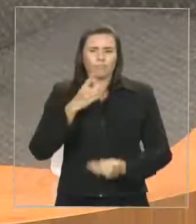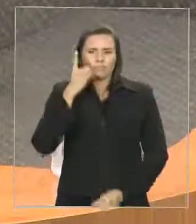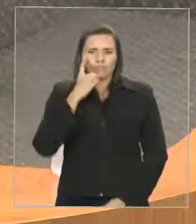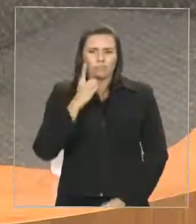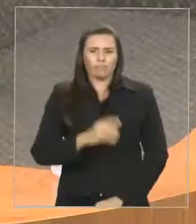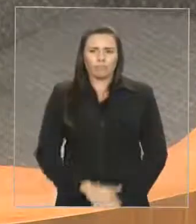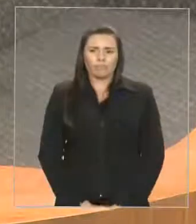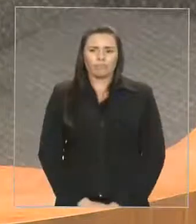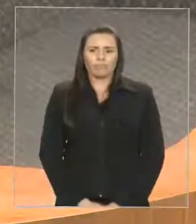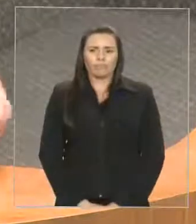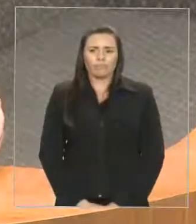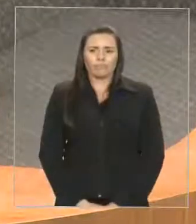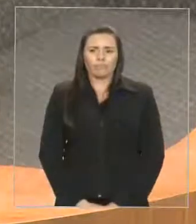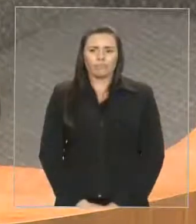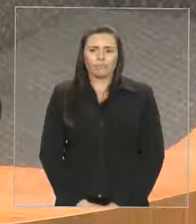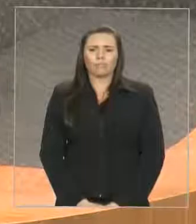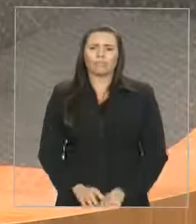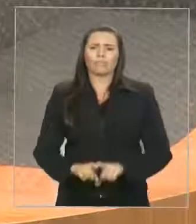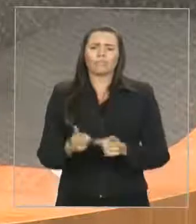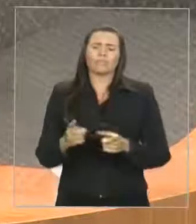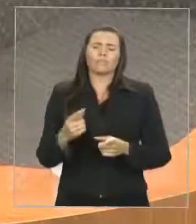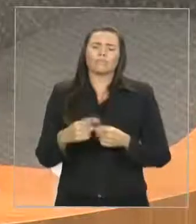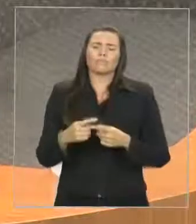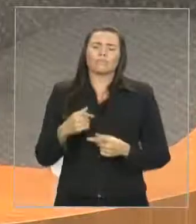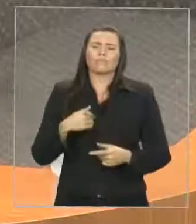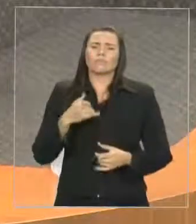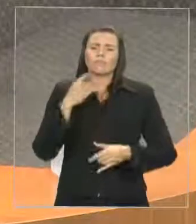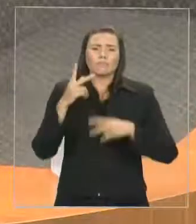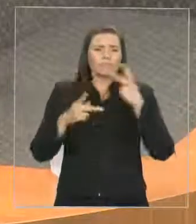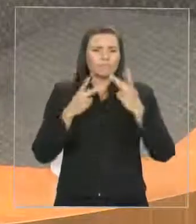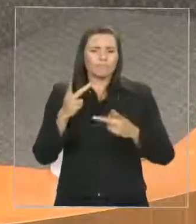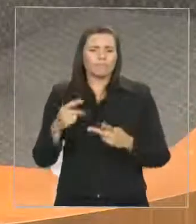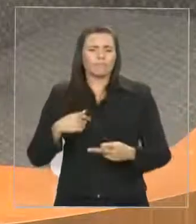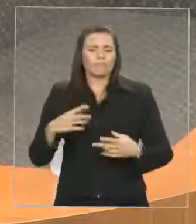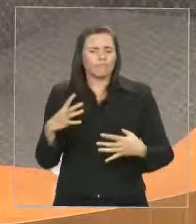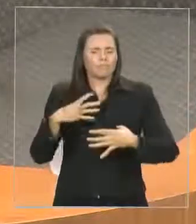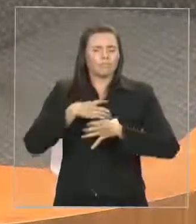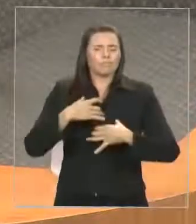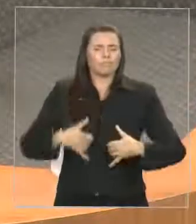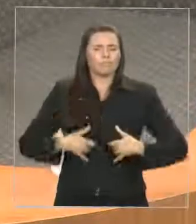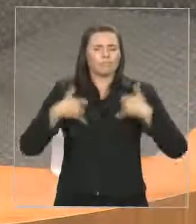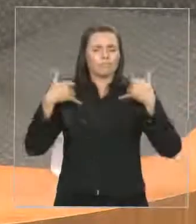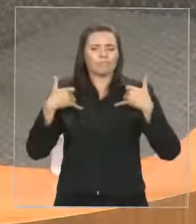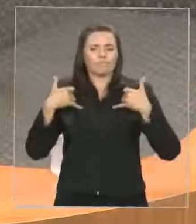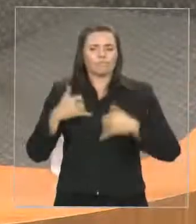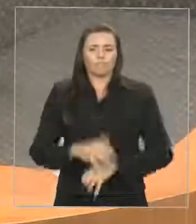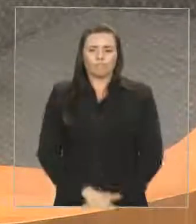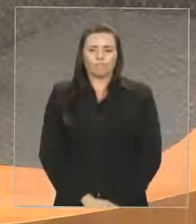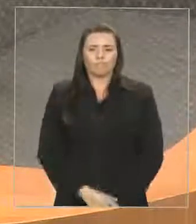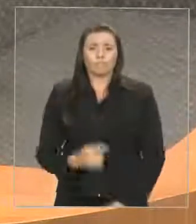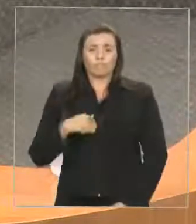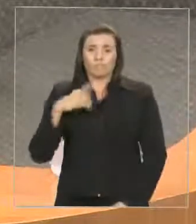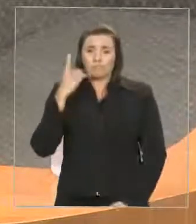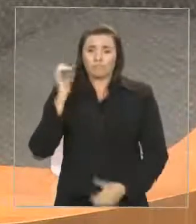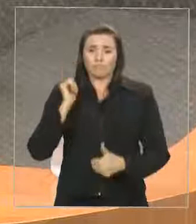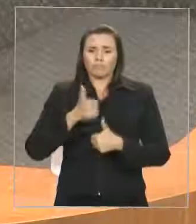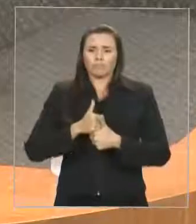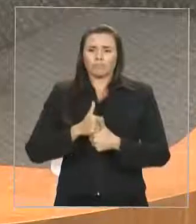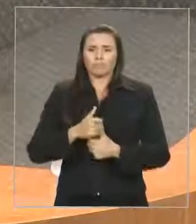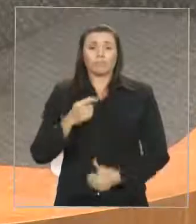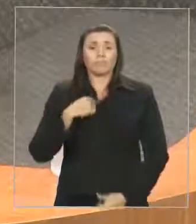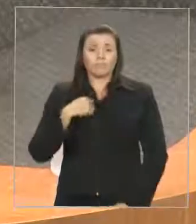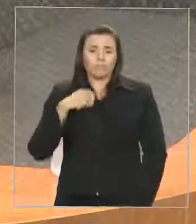Mas por que eu estou falando do orgulho de ser deputado? Porque nesta casa ocupa, uma das vagas, um deputado estadual que estudou em escola